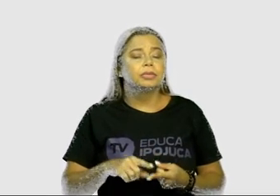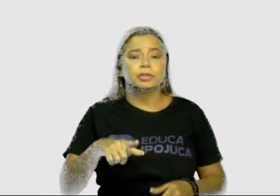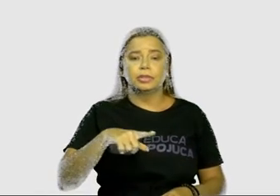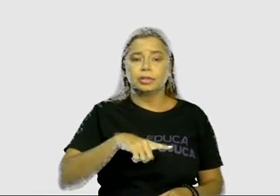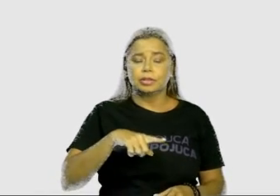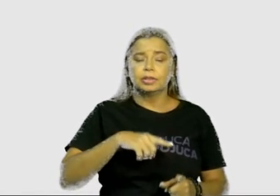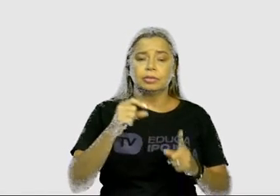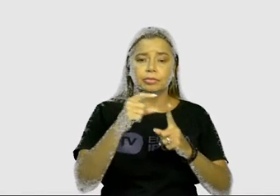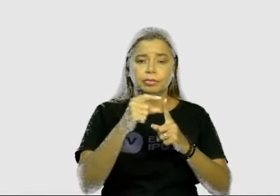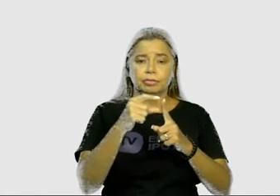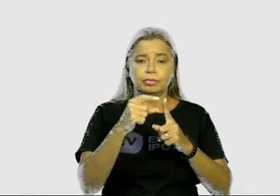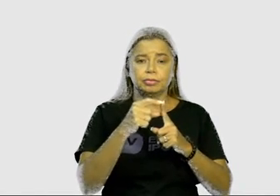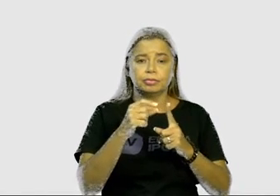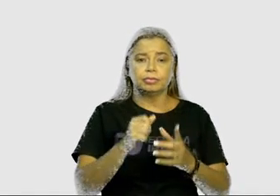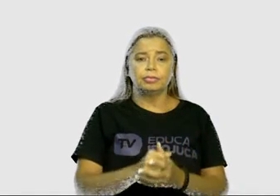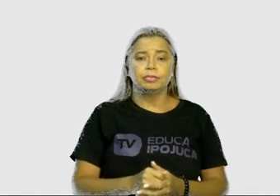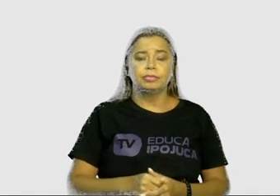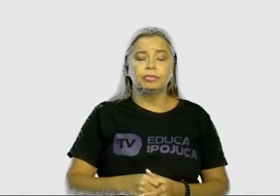palavra